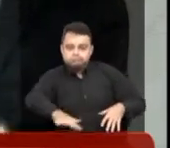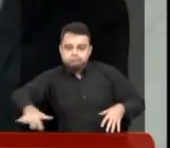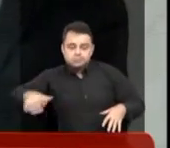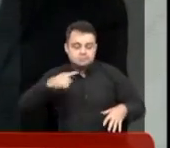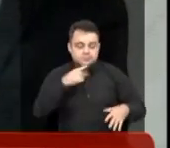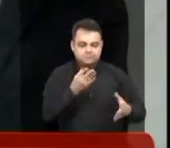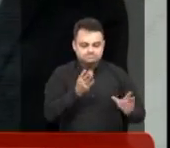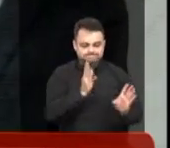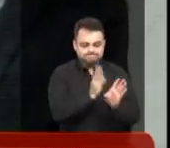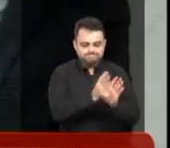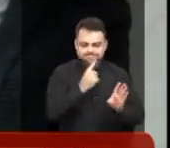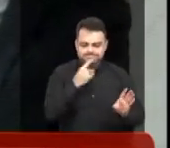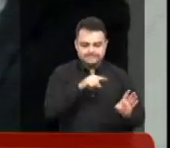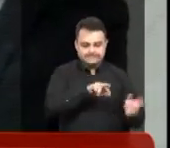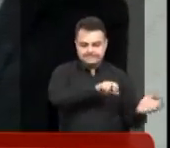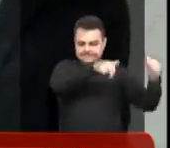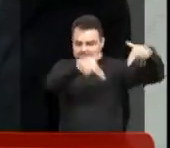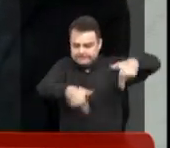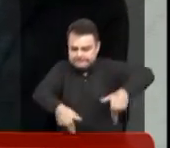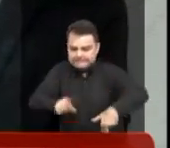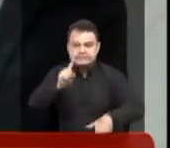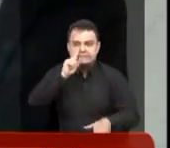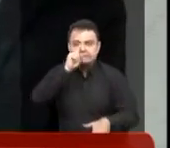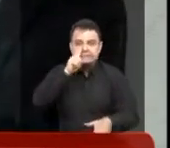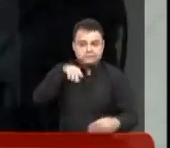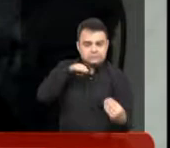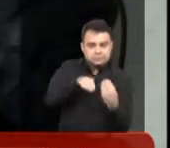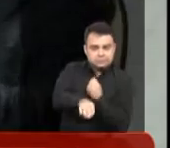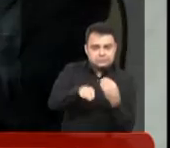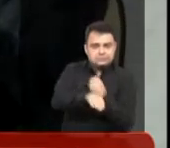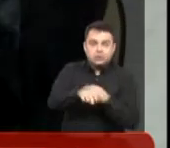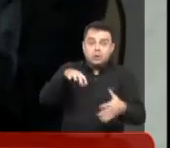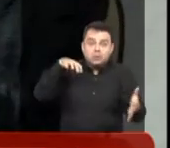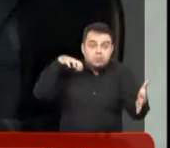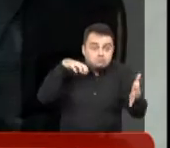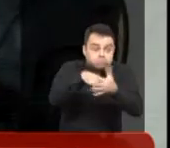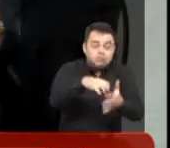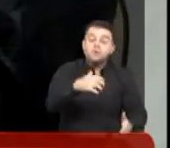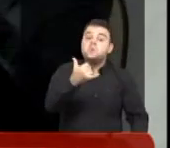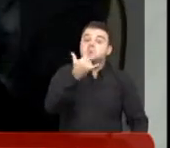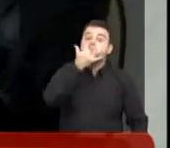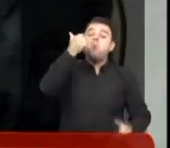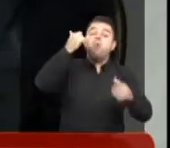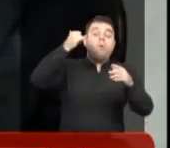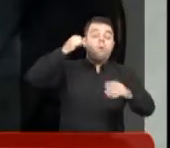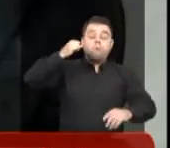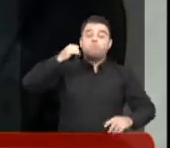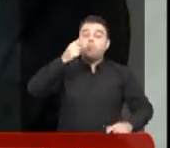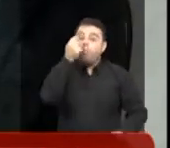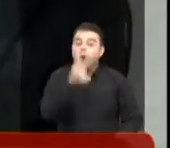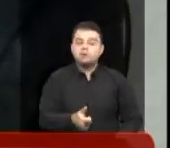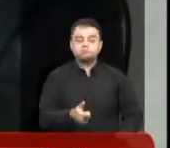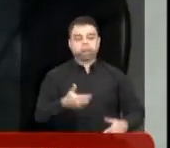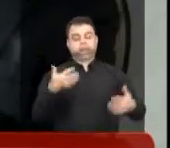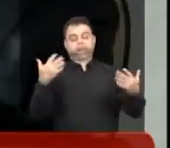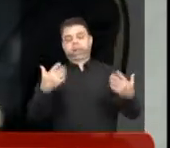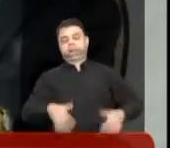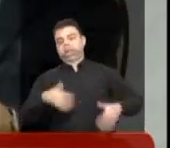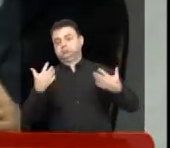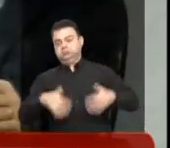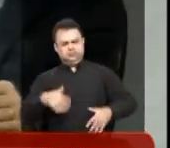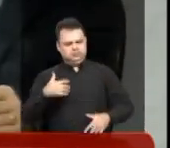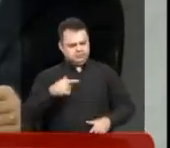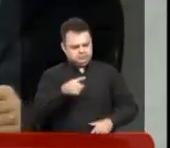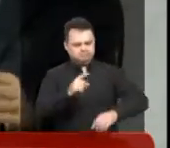ponte não tem a passarela. Elas precisavam passar pelo leito carroçável, e vinha passando o carro. Quase aconteceu um acidente, a gente estava filmando, gravando um vídeo ali, né?